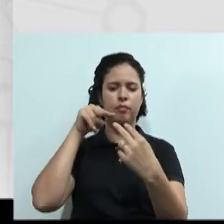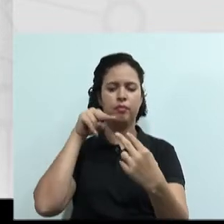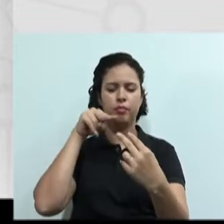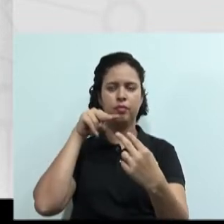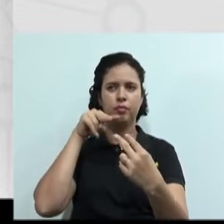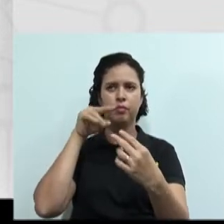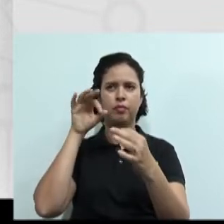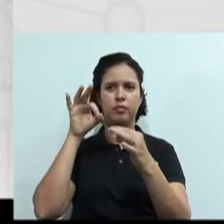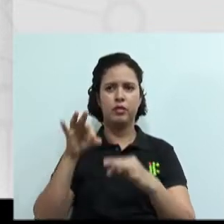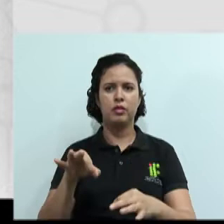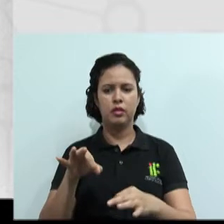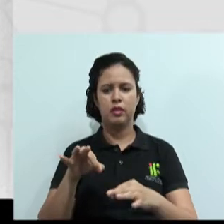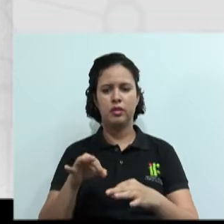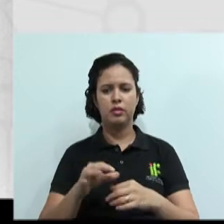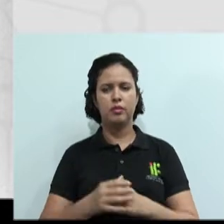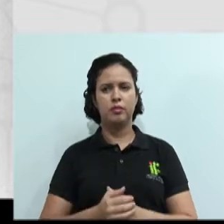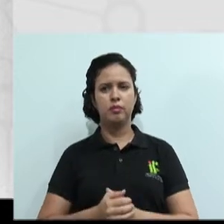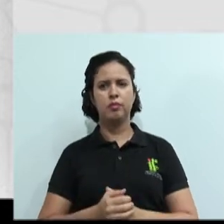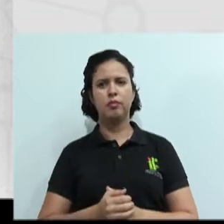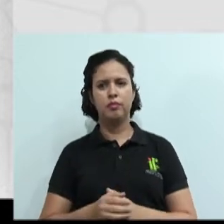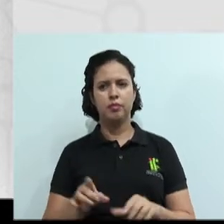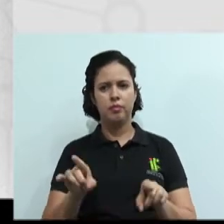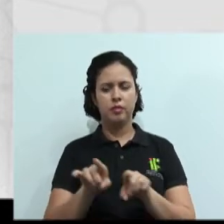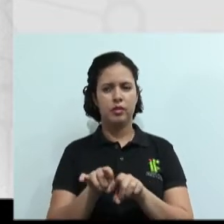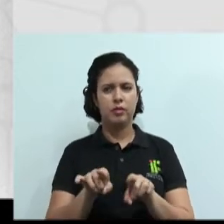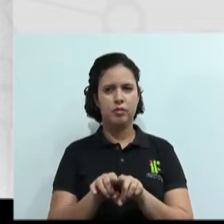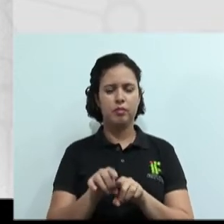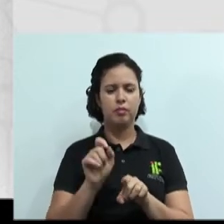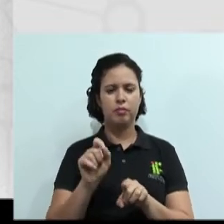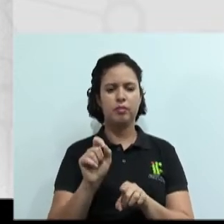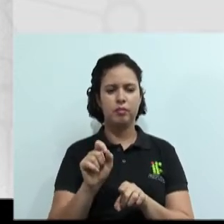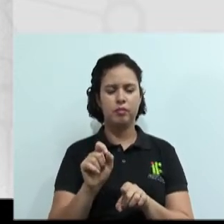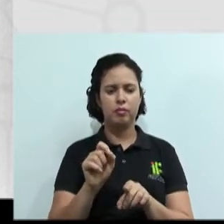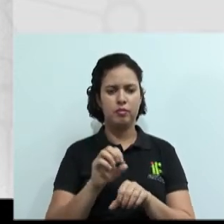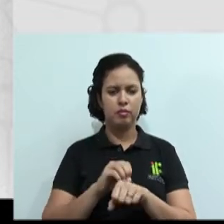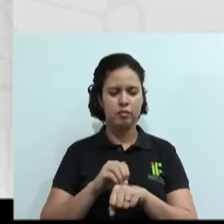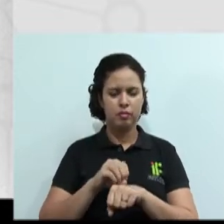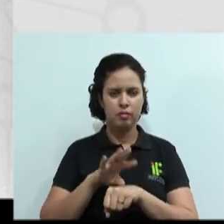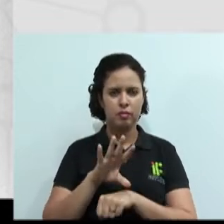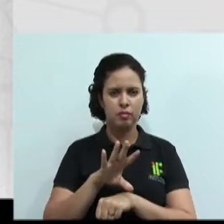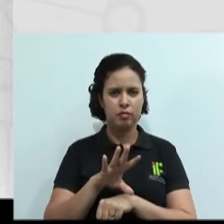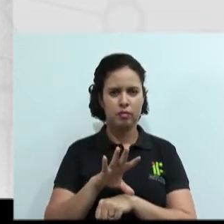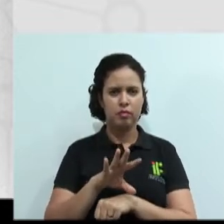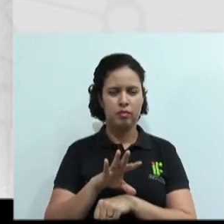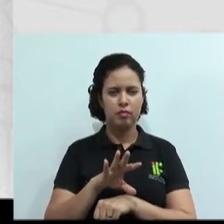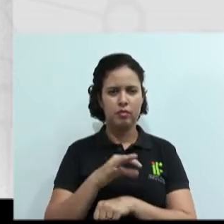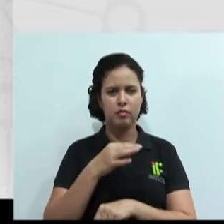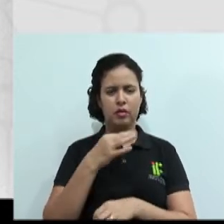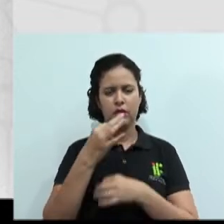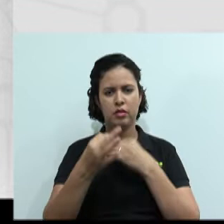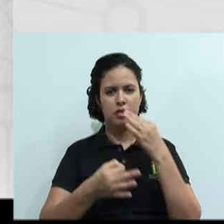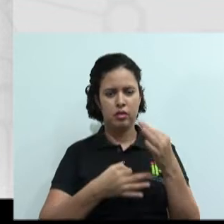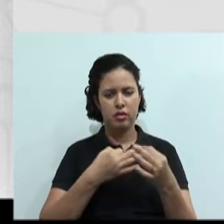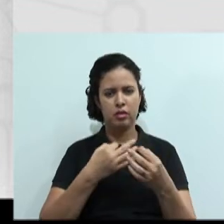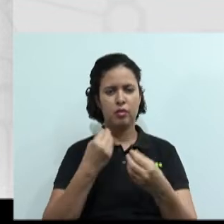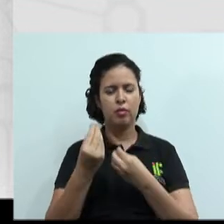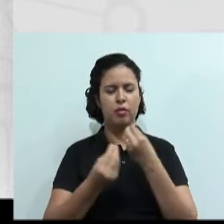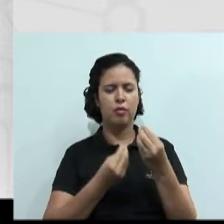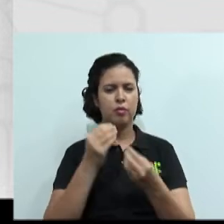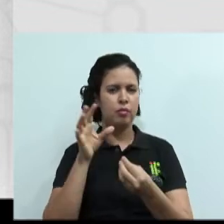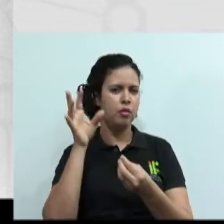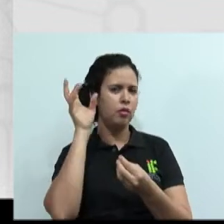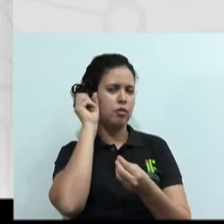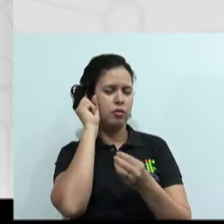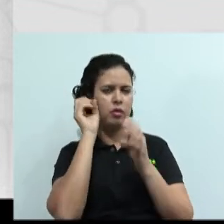normal. Também, o mesmo autor dá dicas de como ser um bom ouvinte aí, ó. Procurar